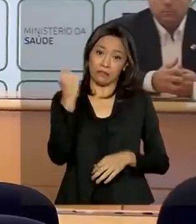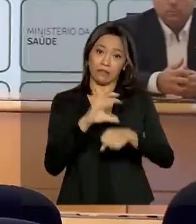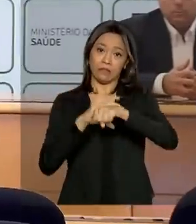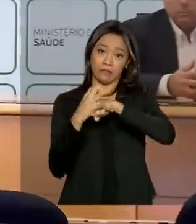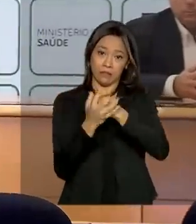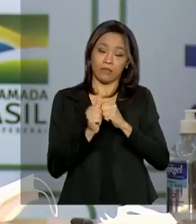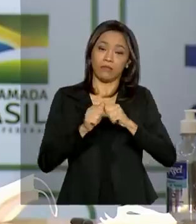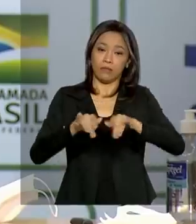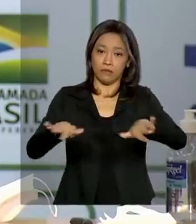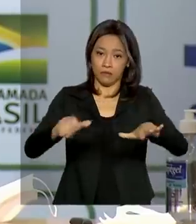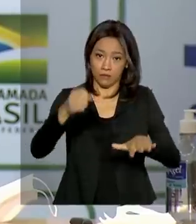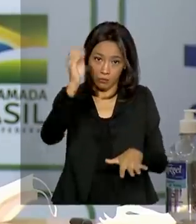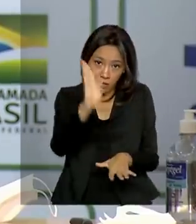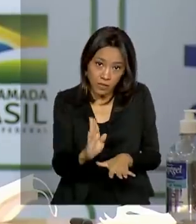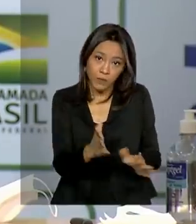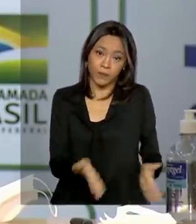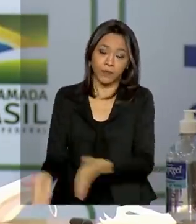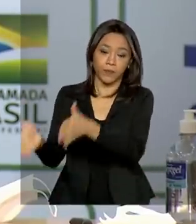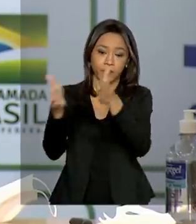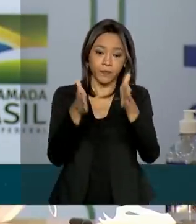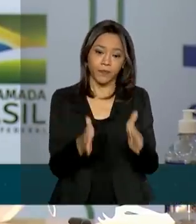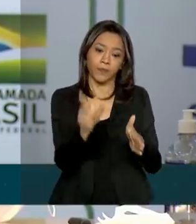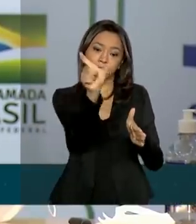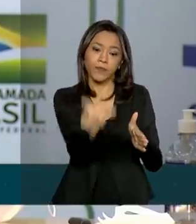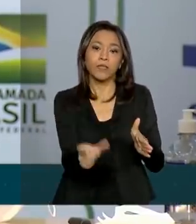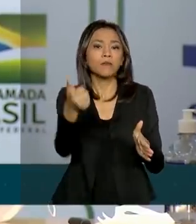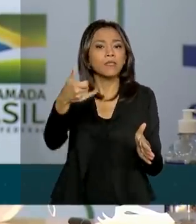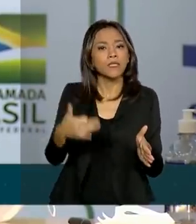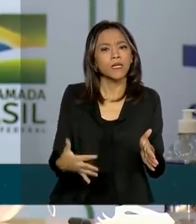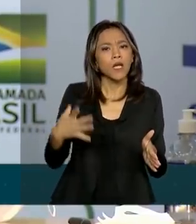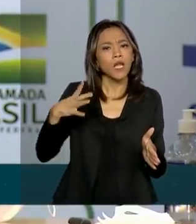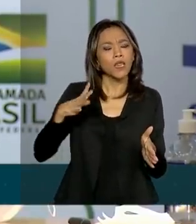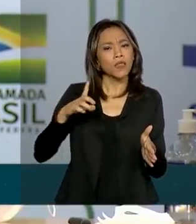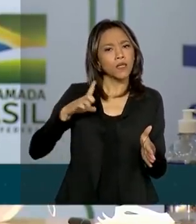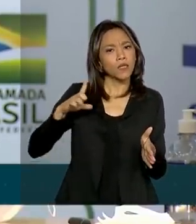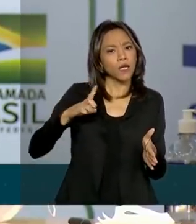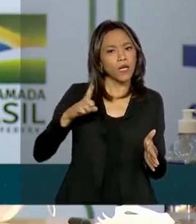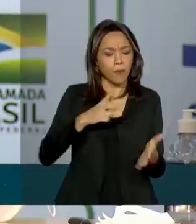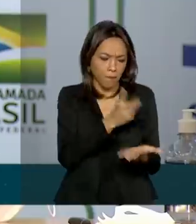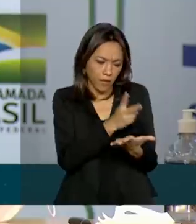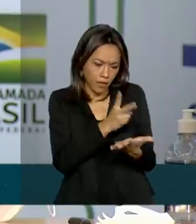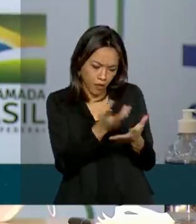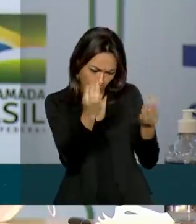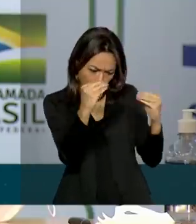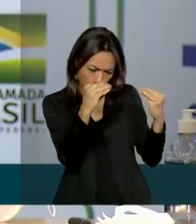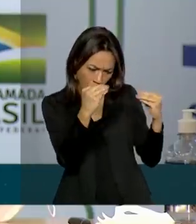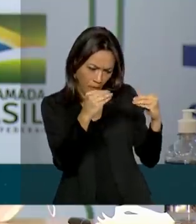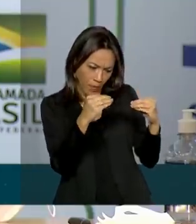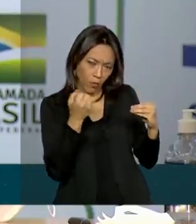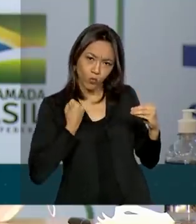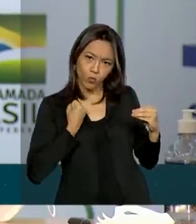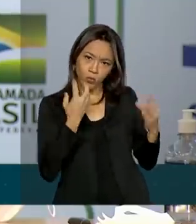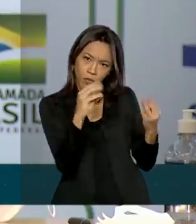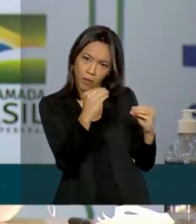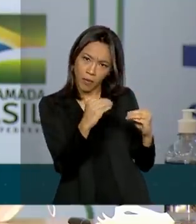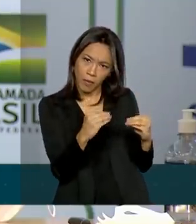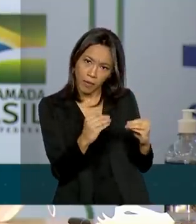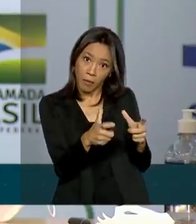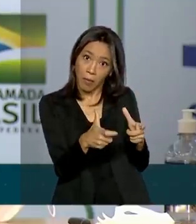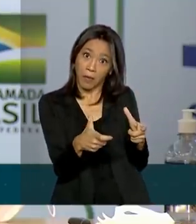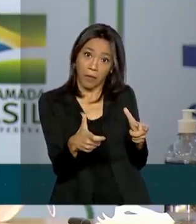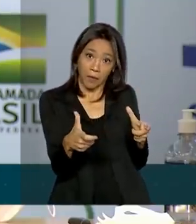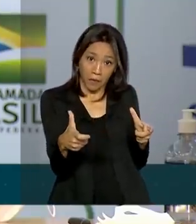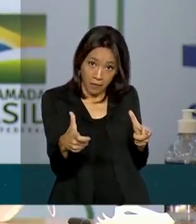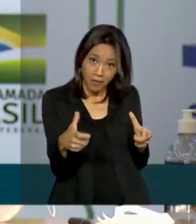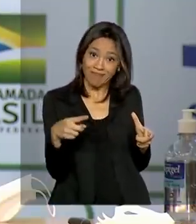no Brasil. Como a gente tem uma manutenção desses números elevados e crescentes, a gente tem que